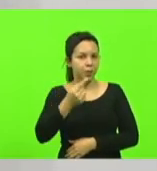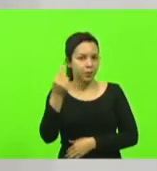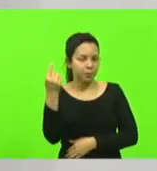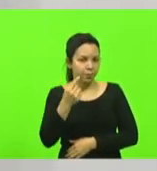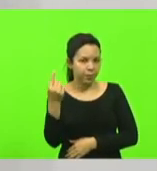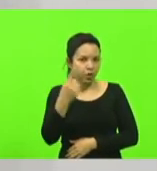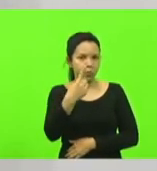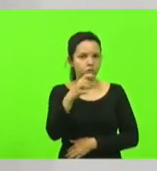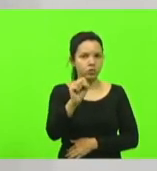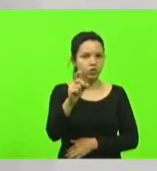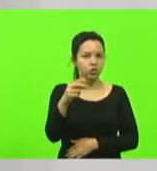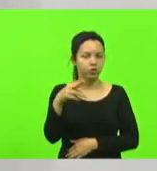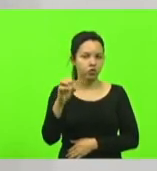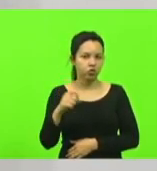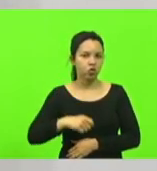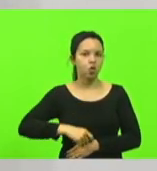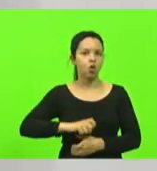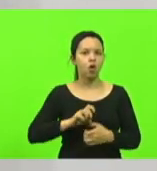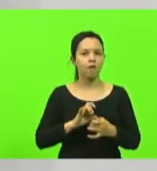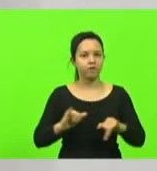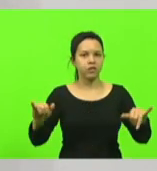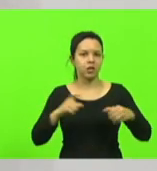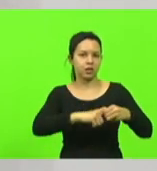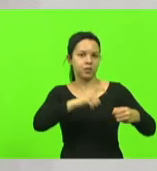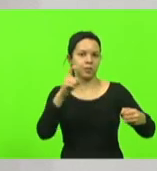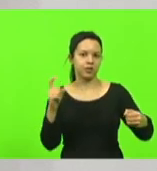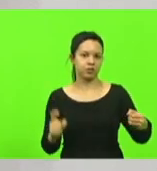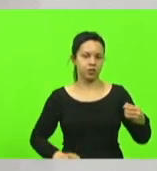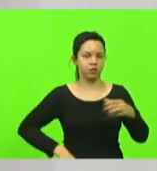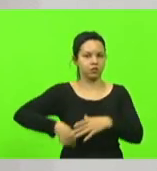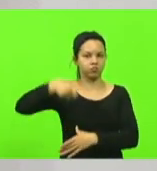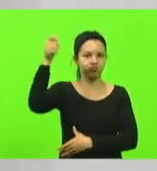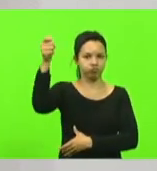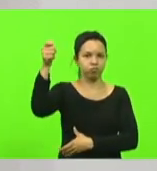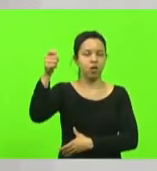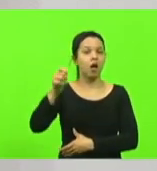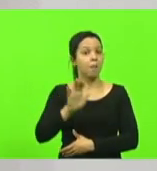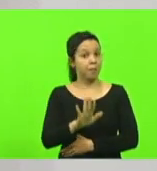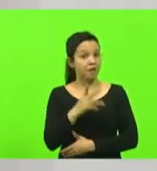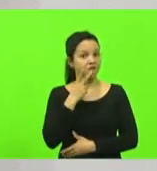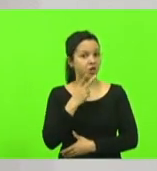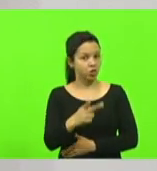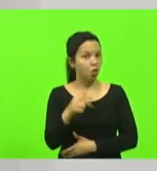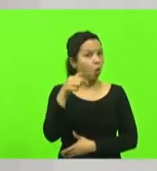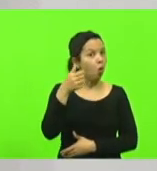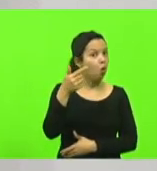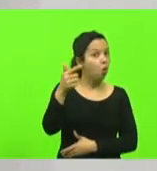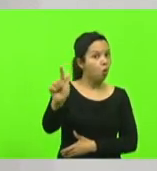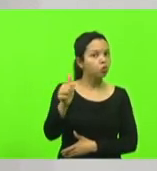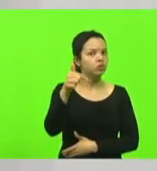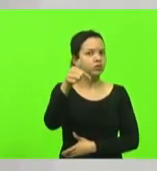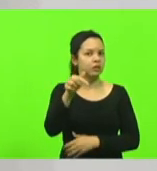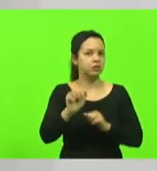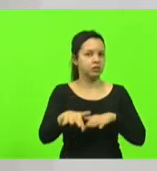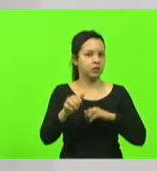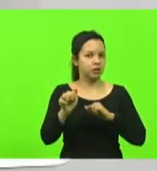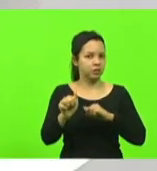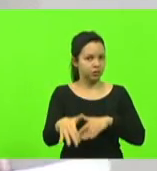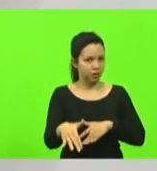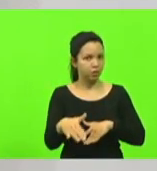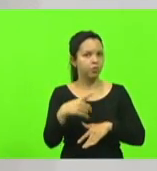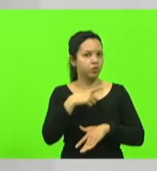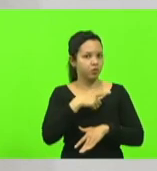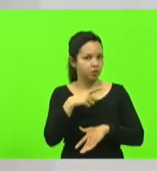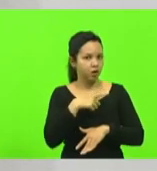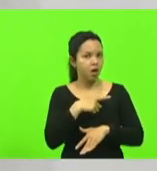mas que temos outro 7 de setembro pela frente referindo-se indiretamente a uma nova chance de